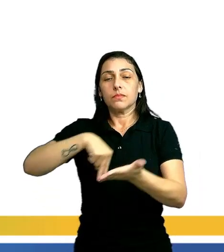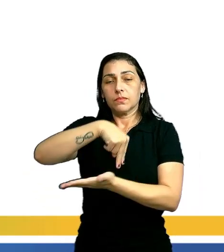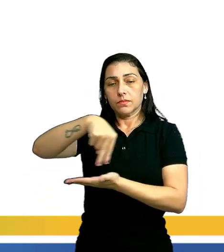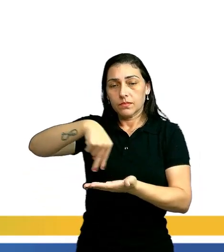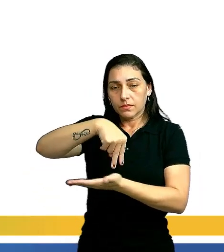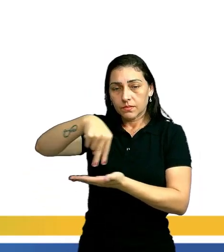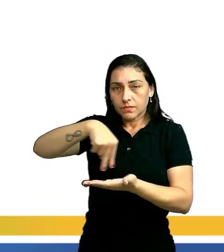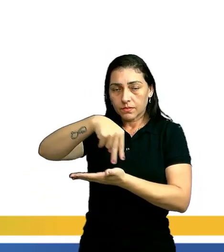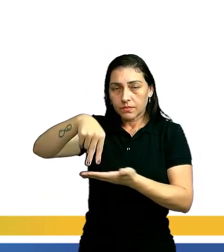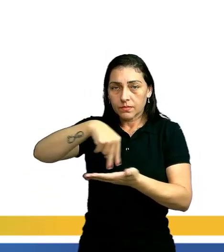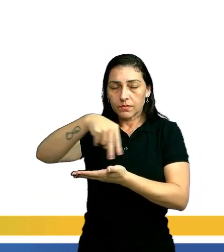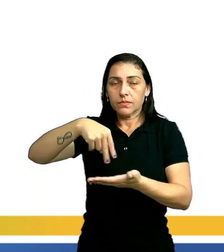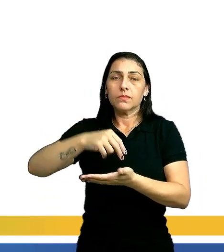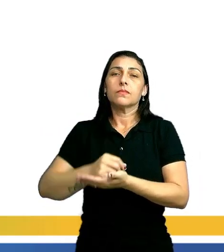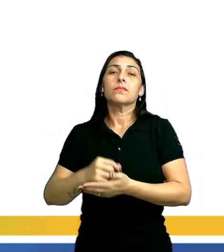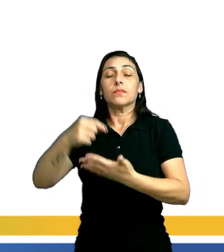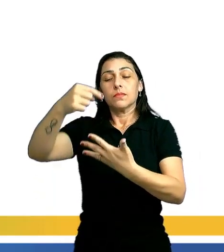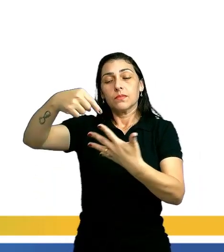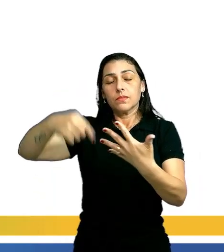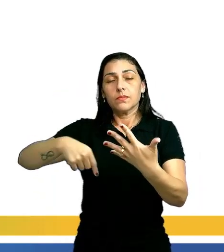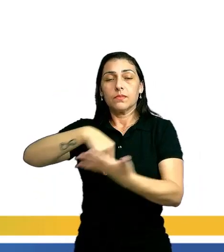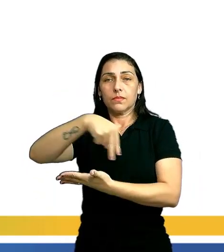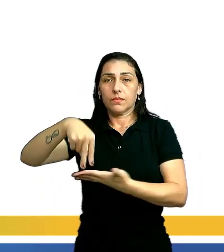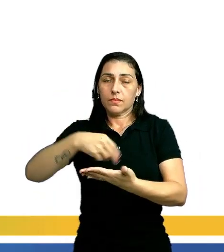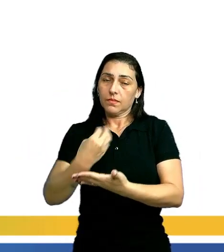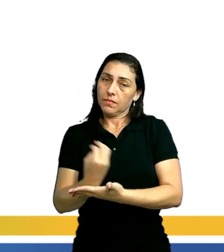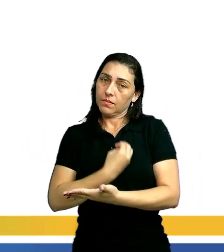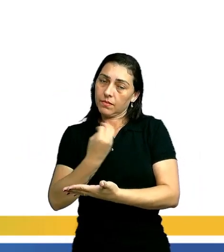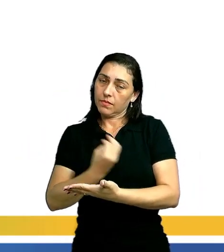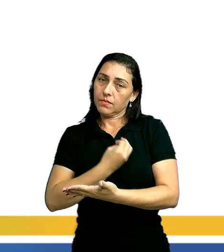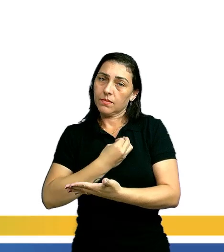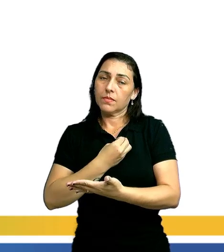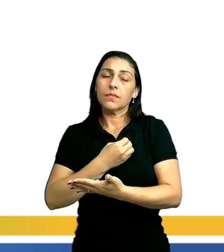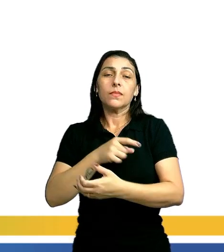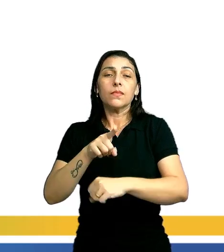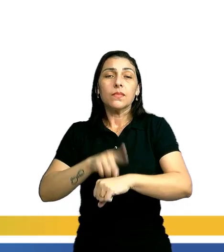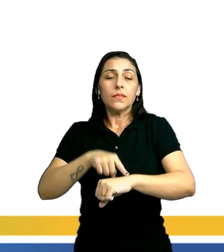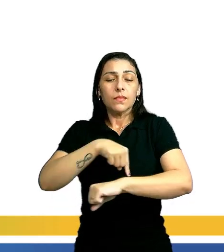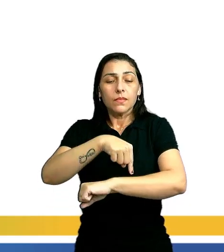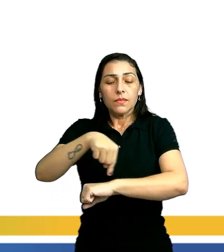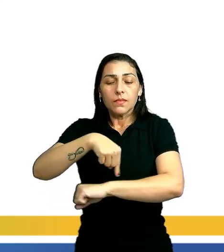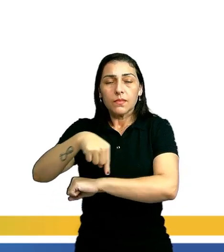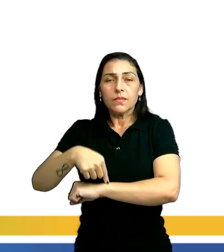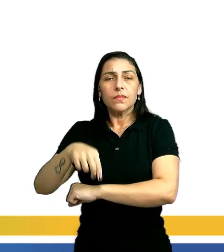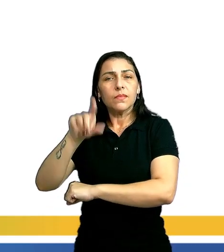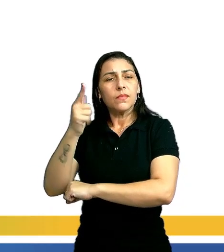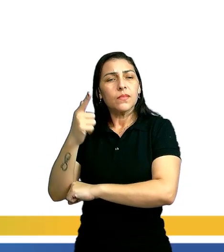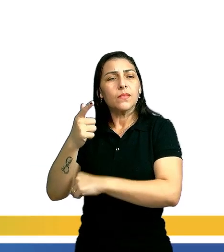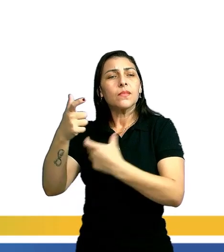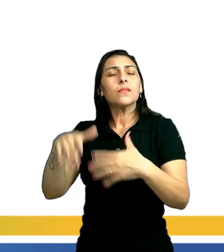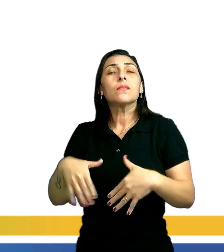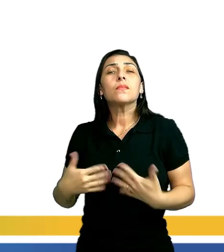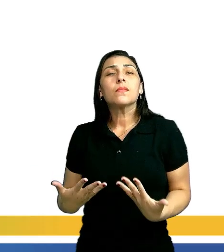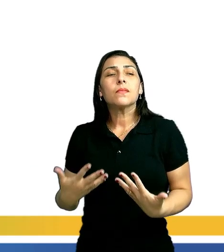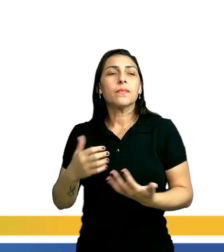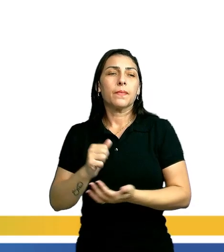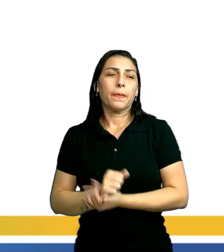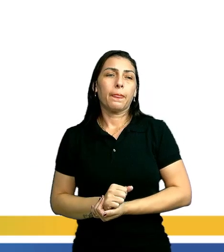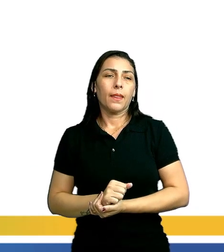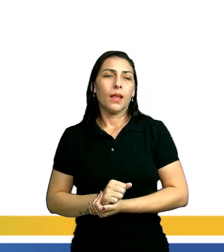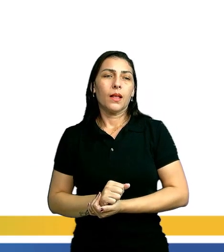então a questão é sobre o elemento dança, presente em todas as épocas, espaços geográficos, é uma. Vamos às